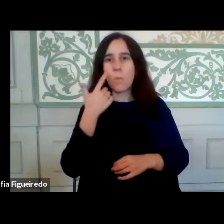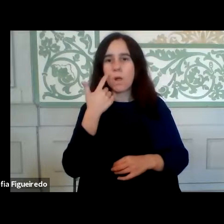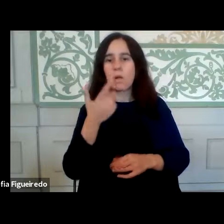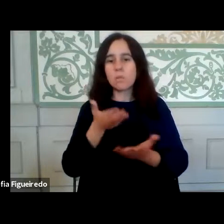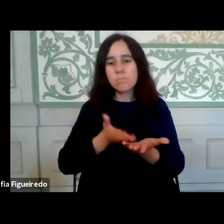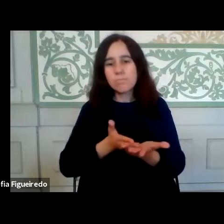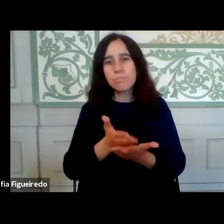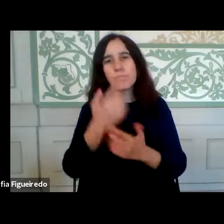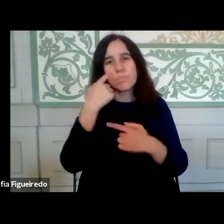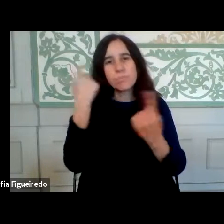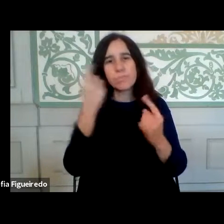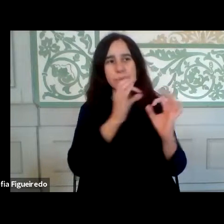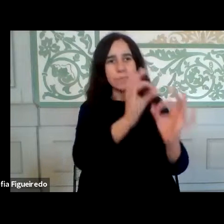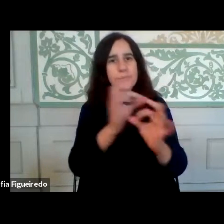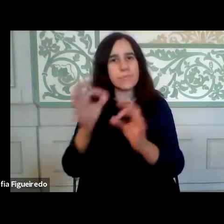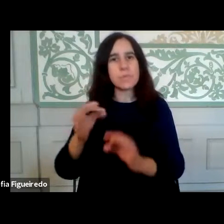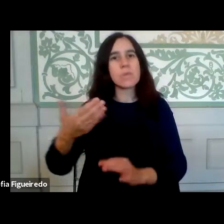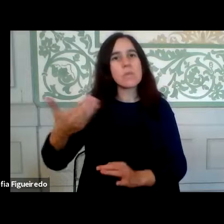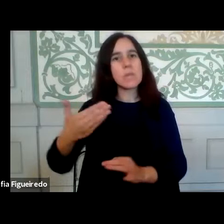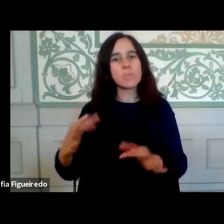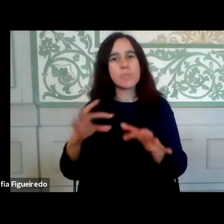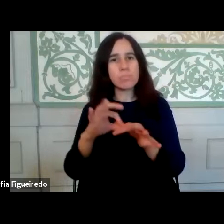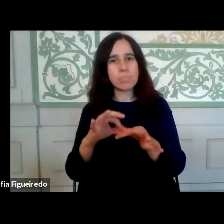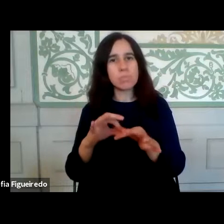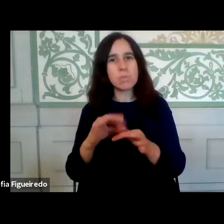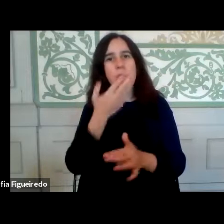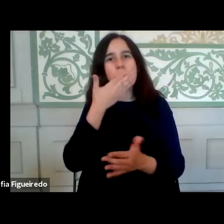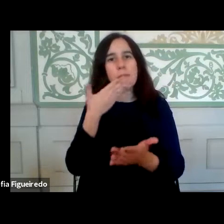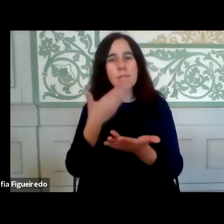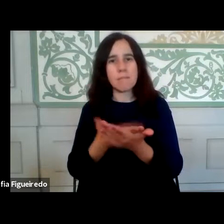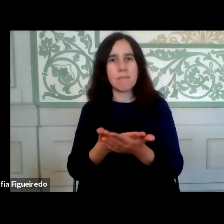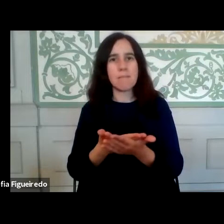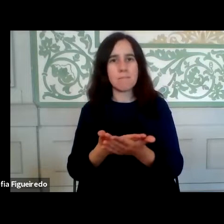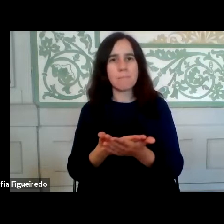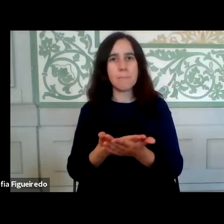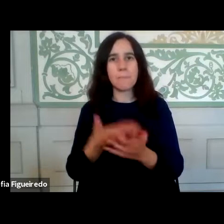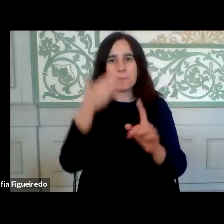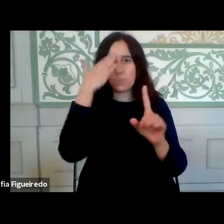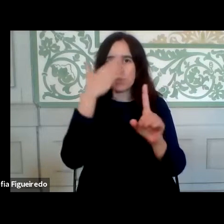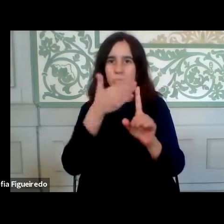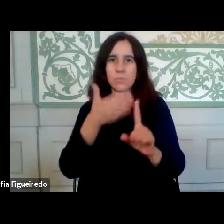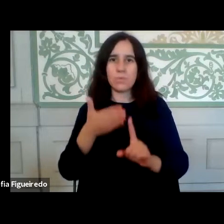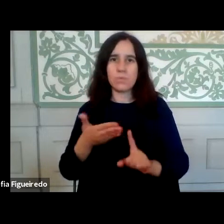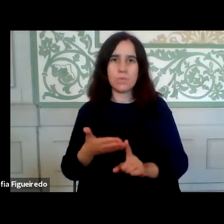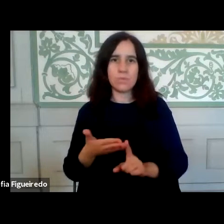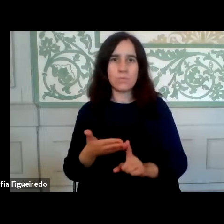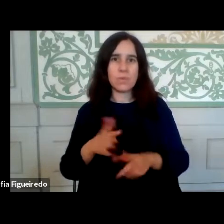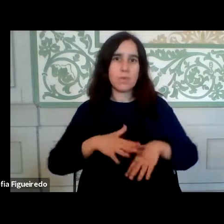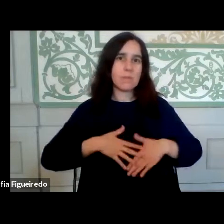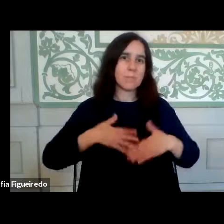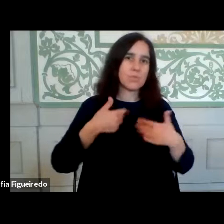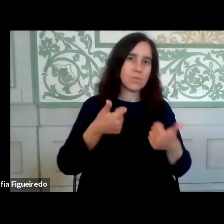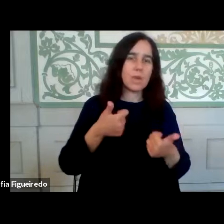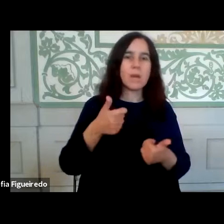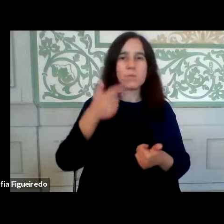interesse público com os direitos e com a eficácia de objetivos de bem-estar dos